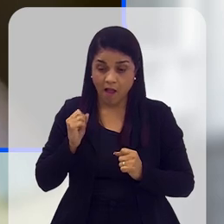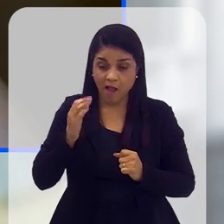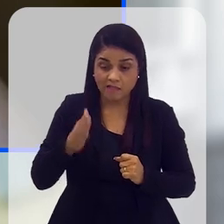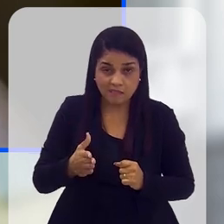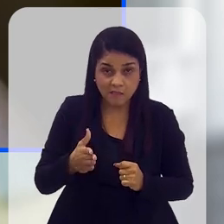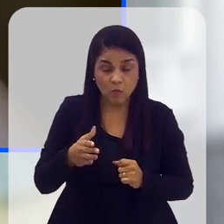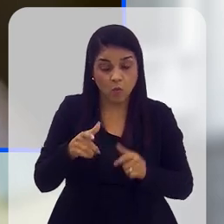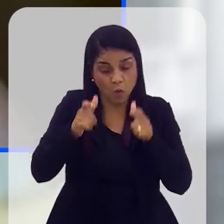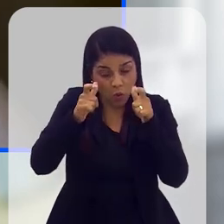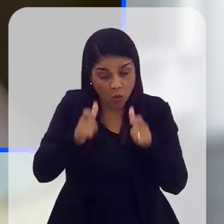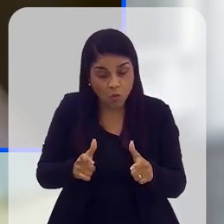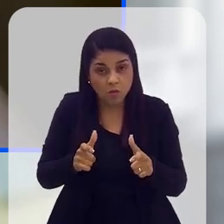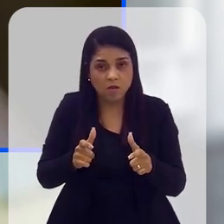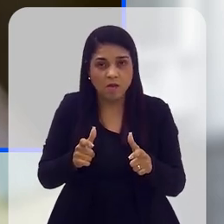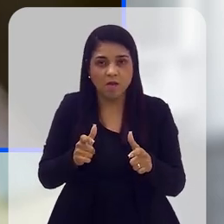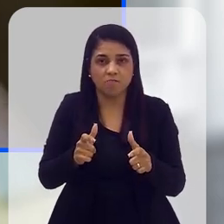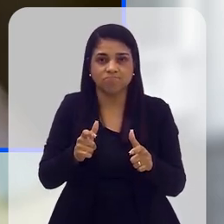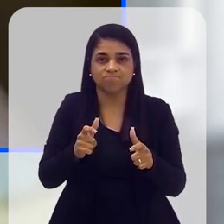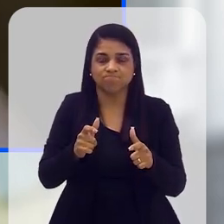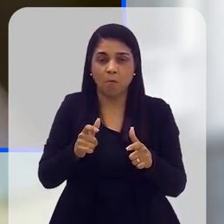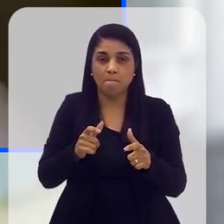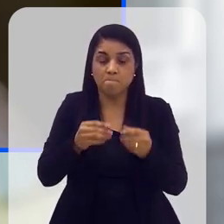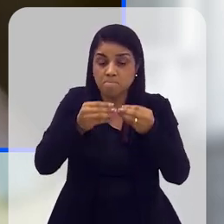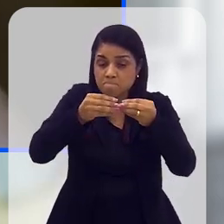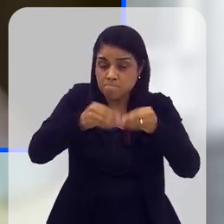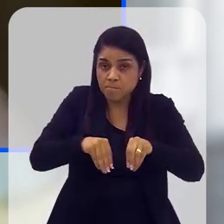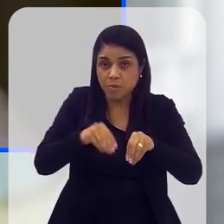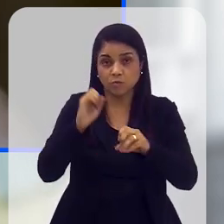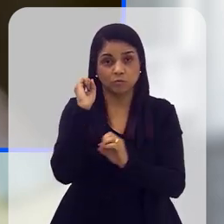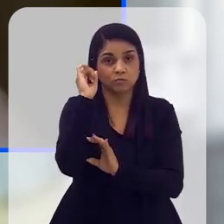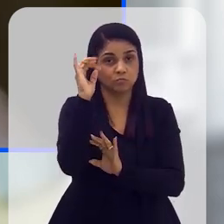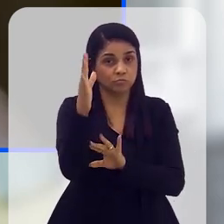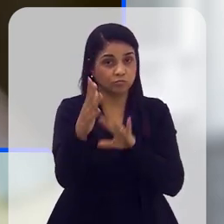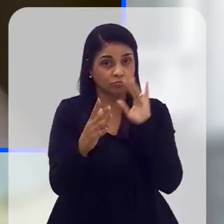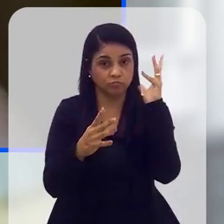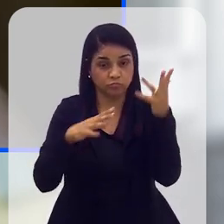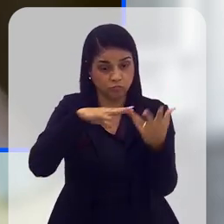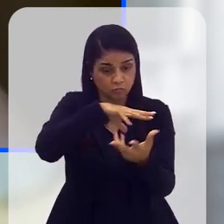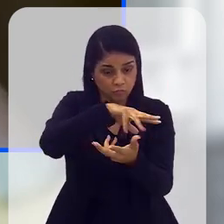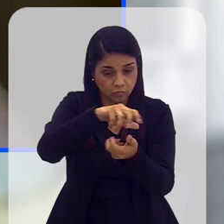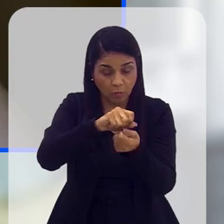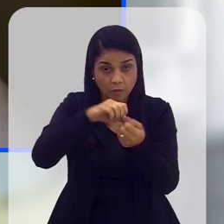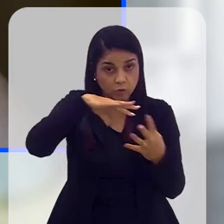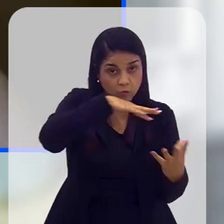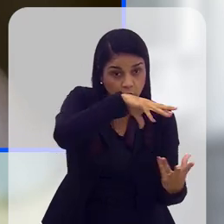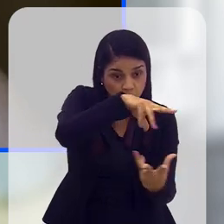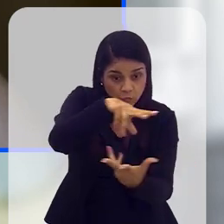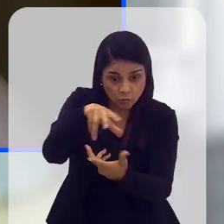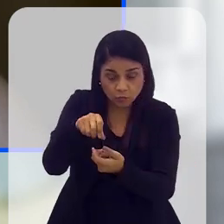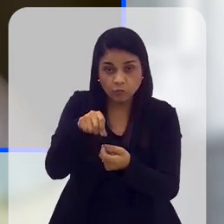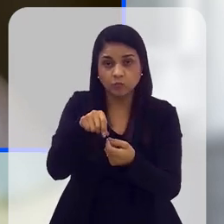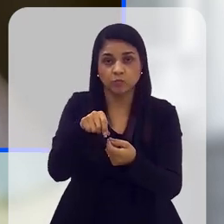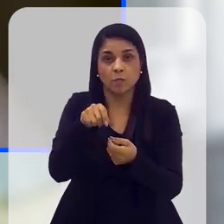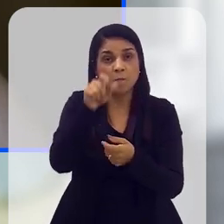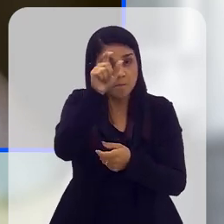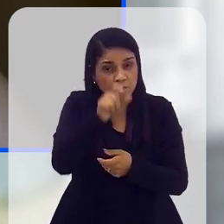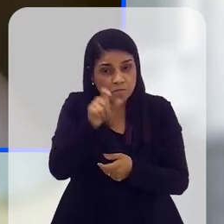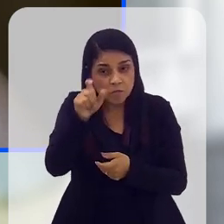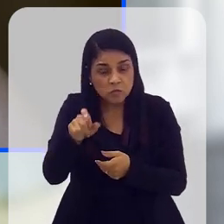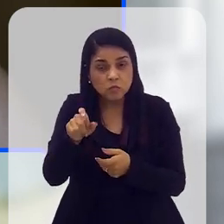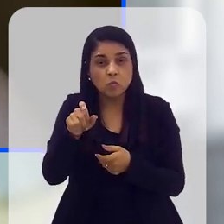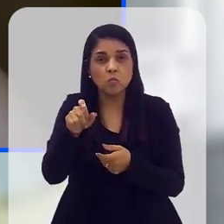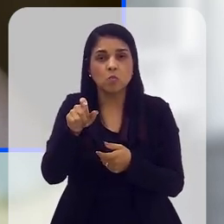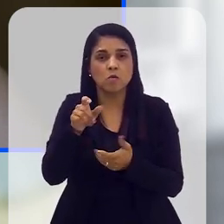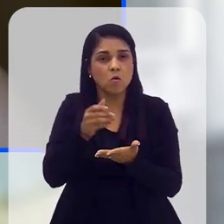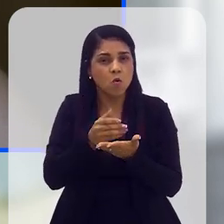ação pontual, local, pode interferir em todo o meio ambiente global, faz com que realmente as